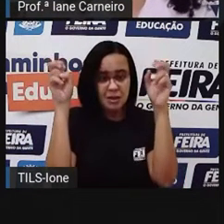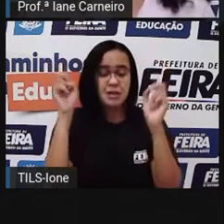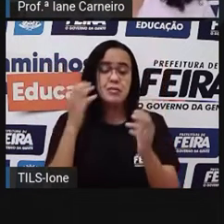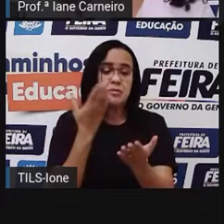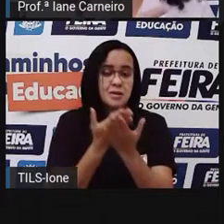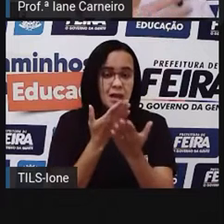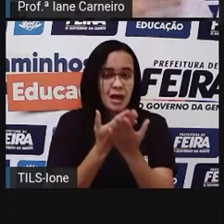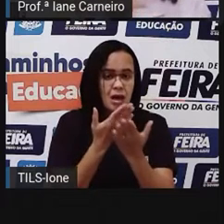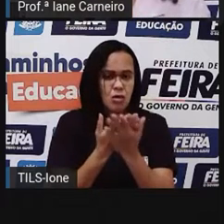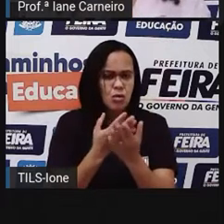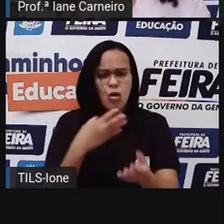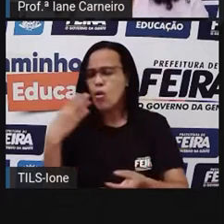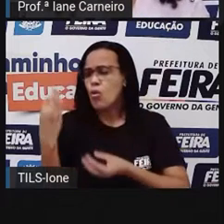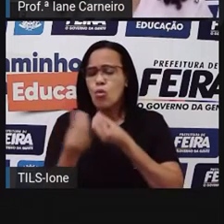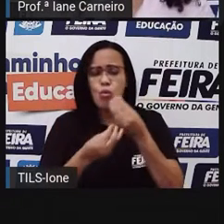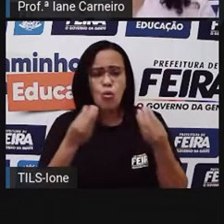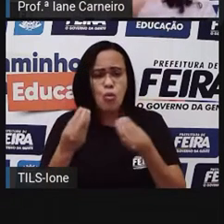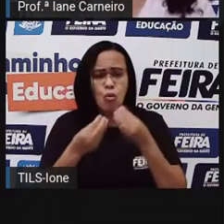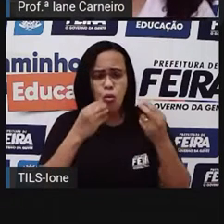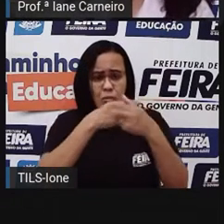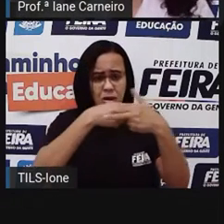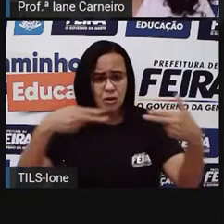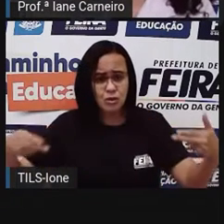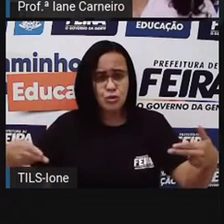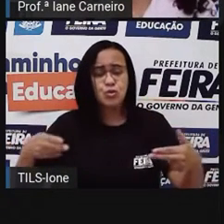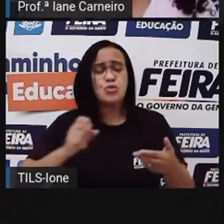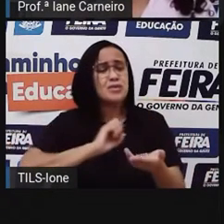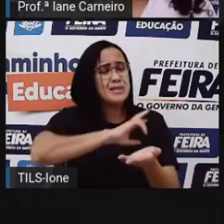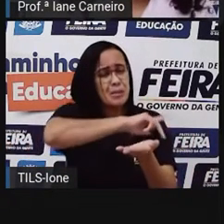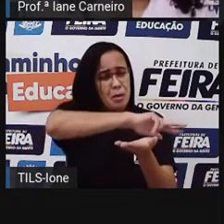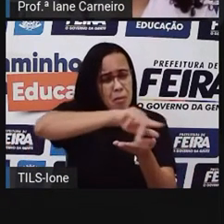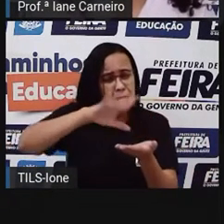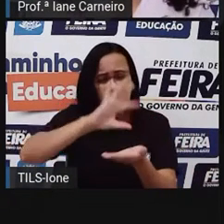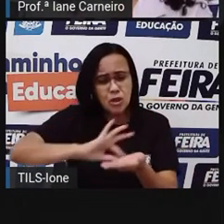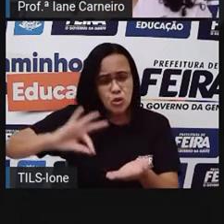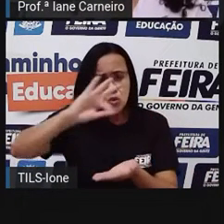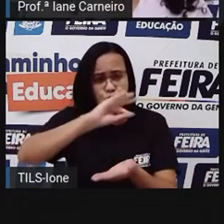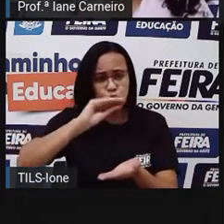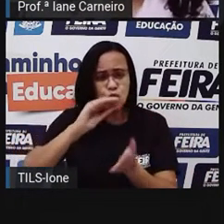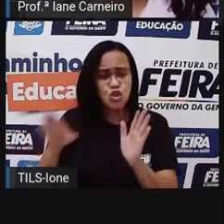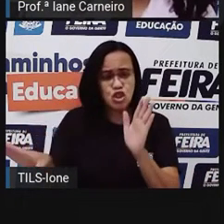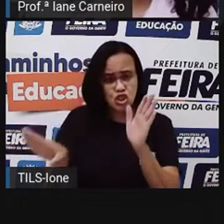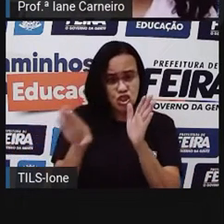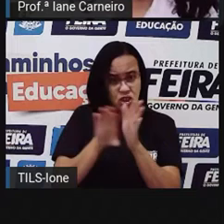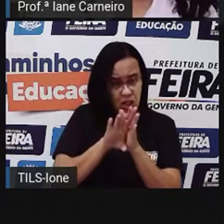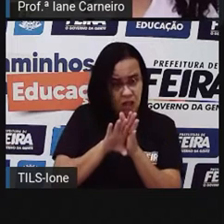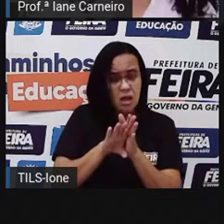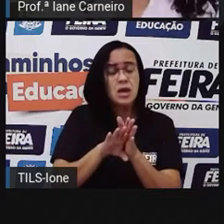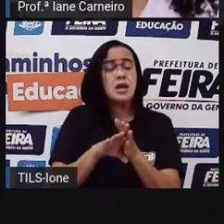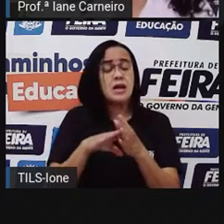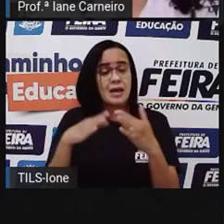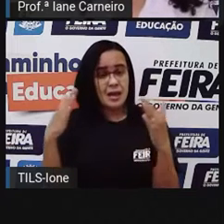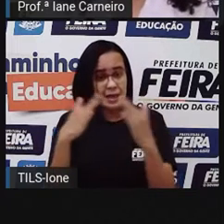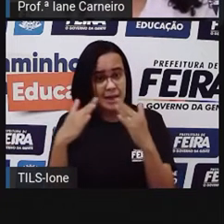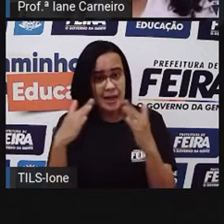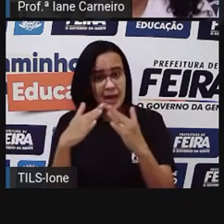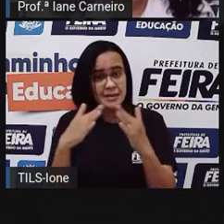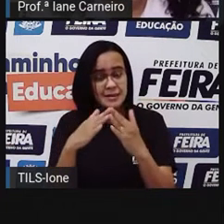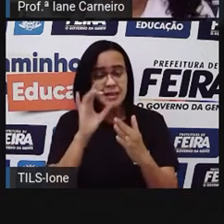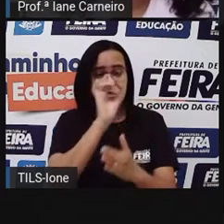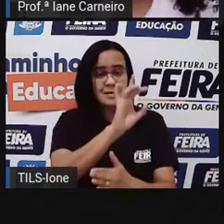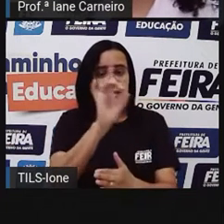alimentos, como é que os produtos, né? De forma geral, chegam em nossa casa. E aí, nesse vídeo, ele vai falar dos